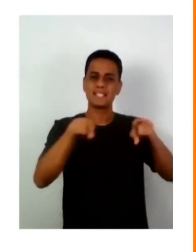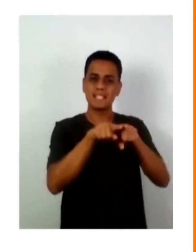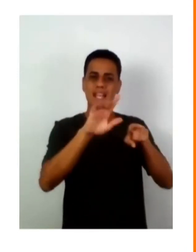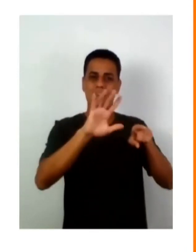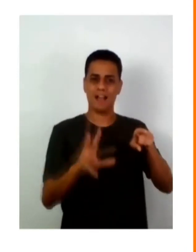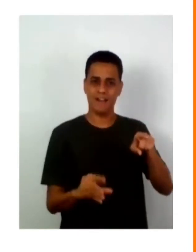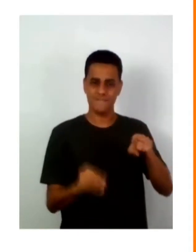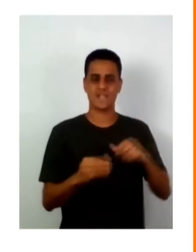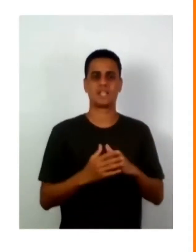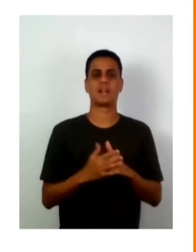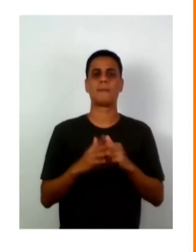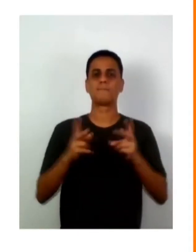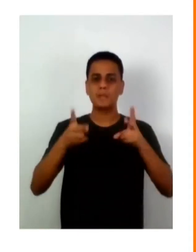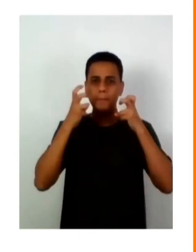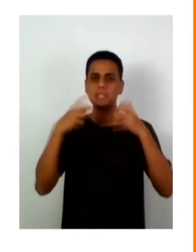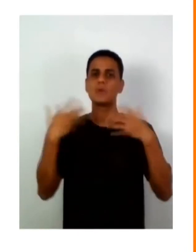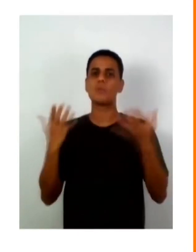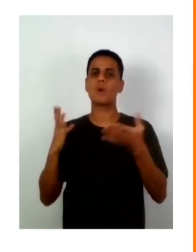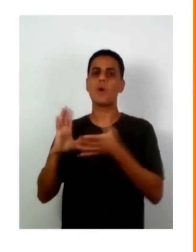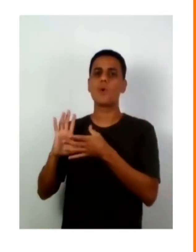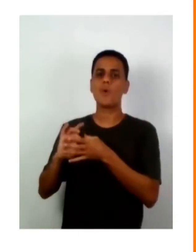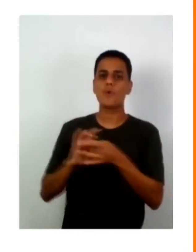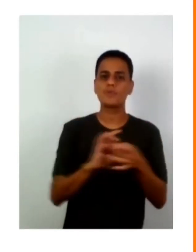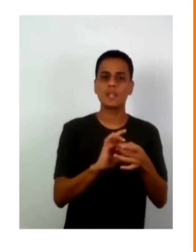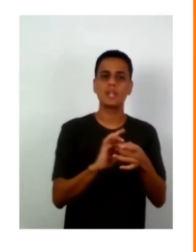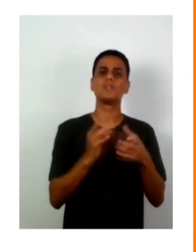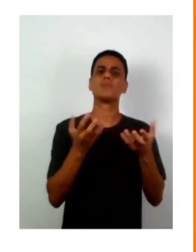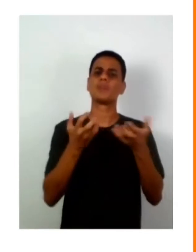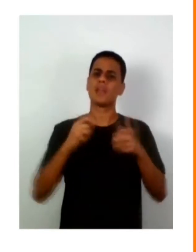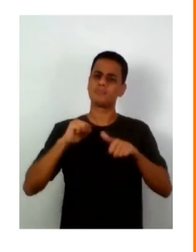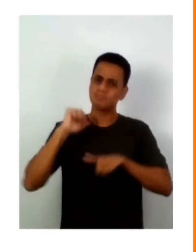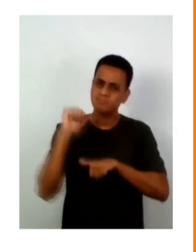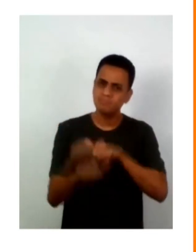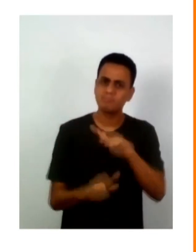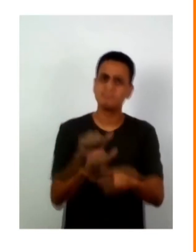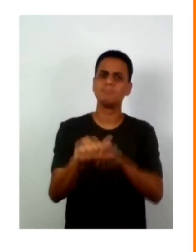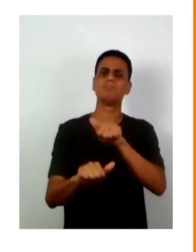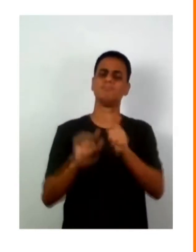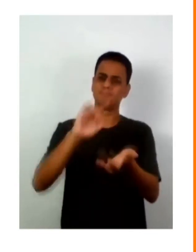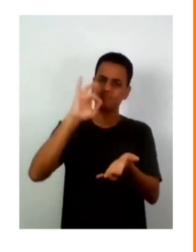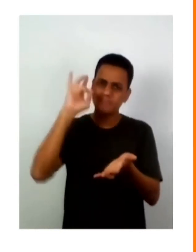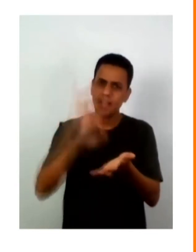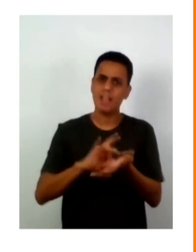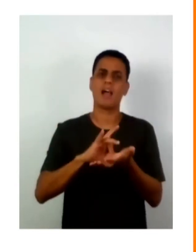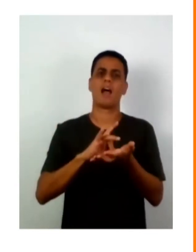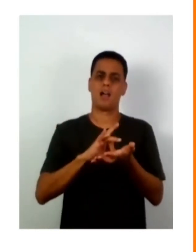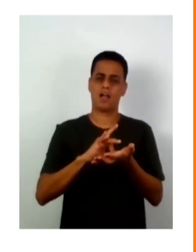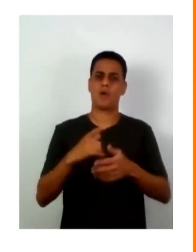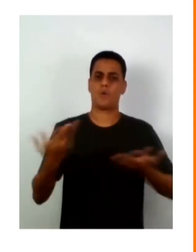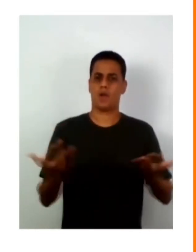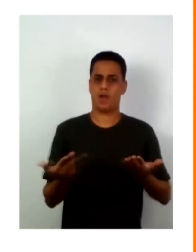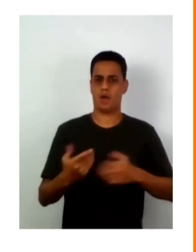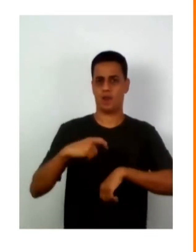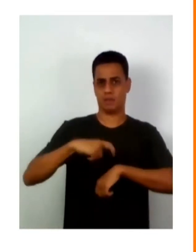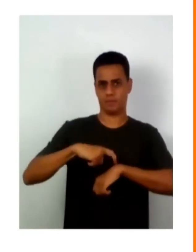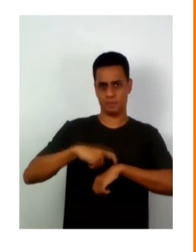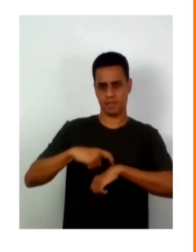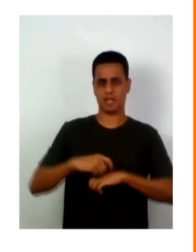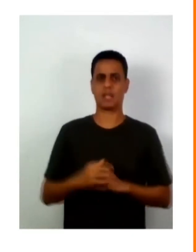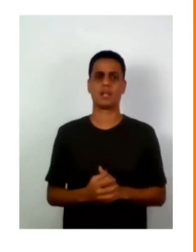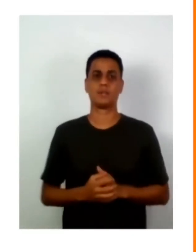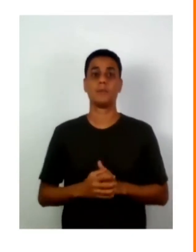da diáspora. São críticas porque constituem um referencial de transformação potencial real neste momento.